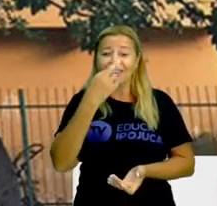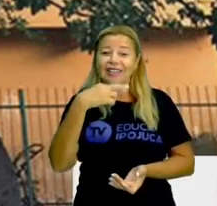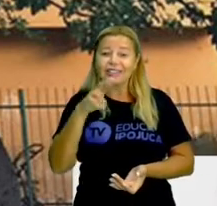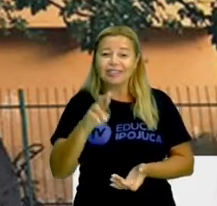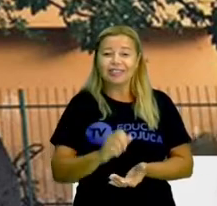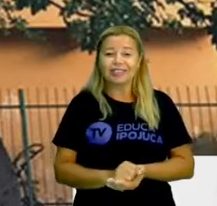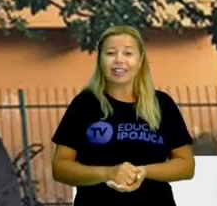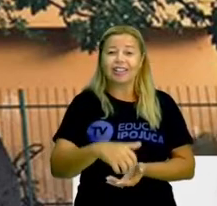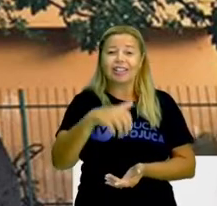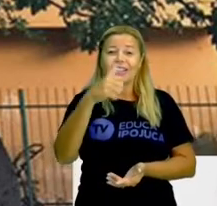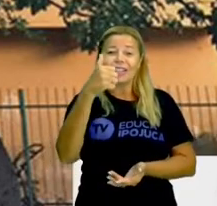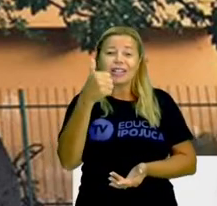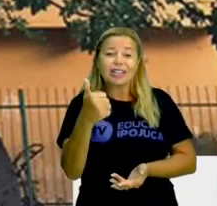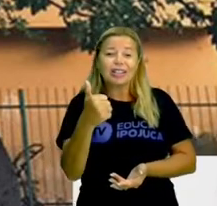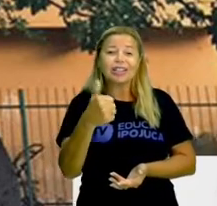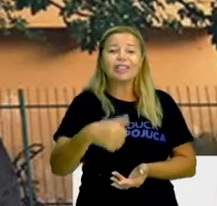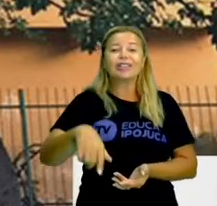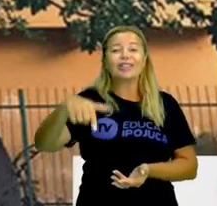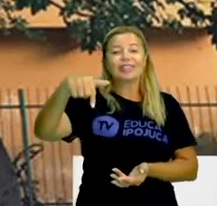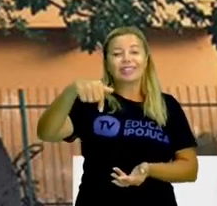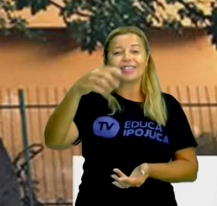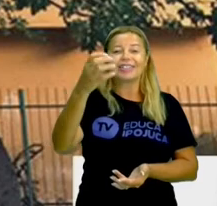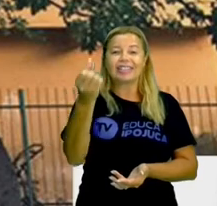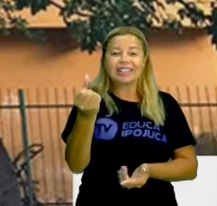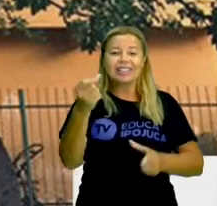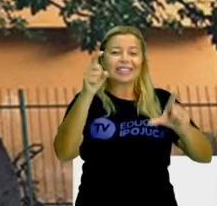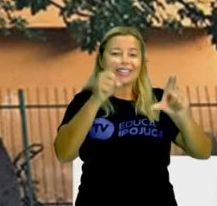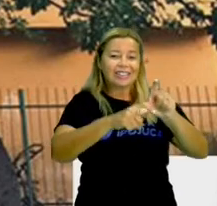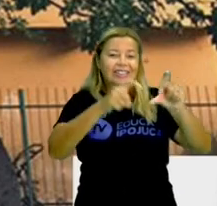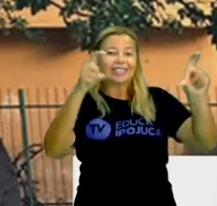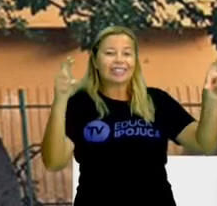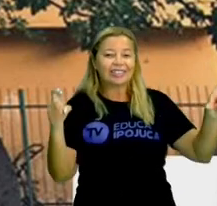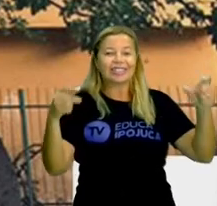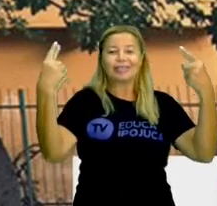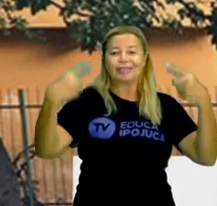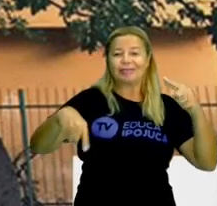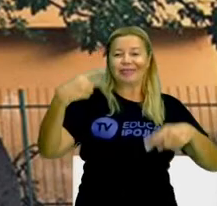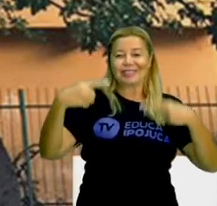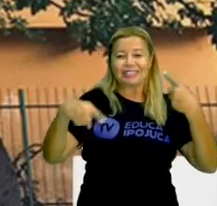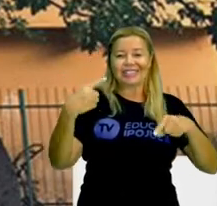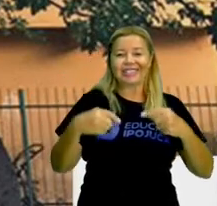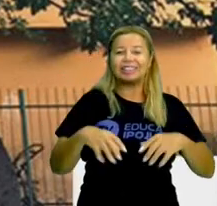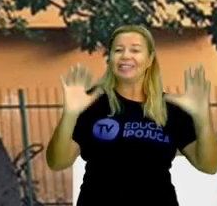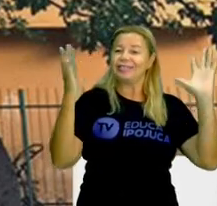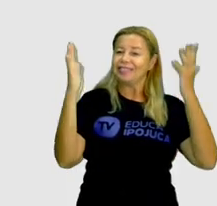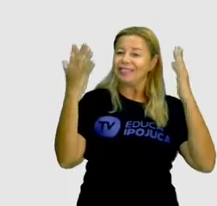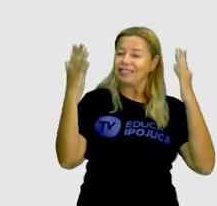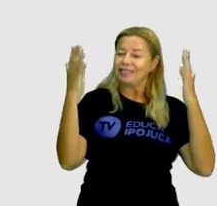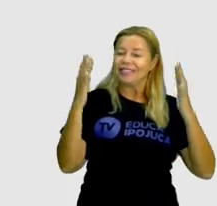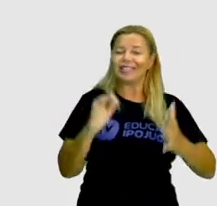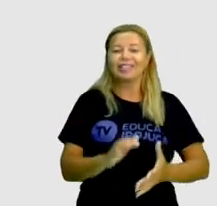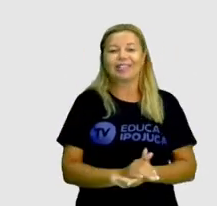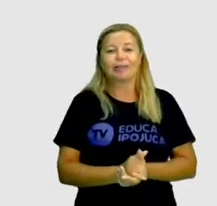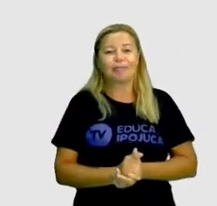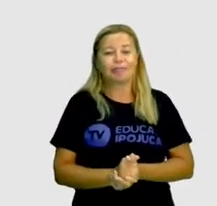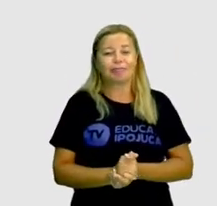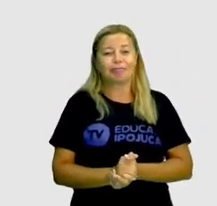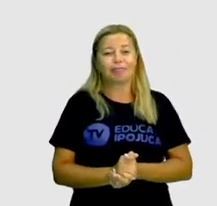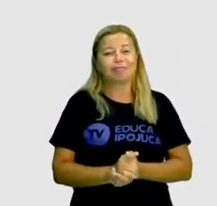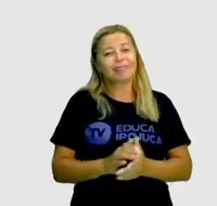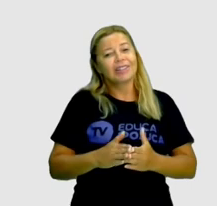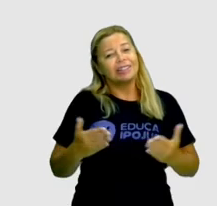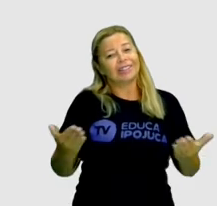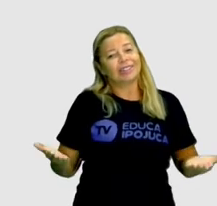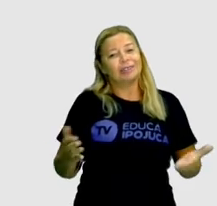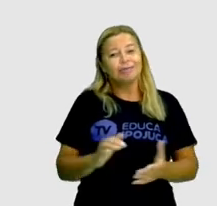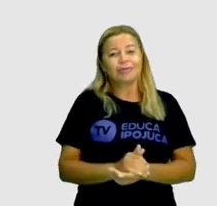era 176 anos de emancipação. Parabéns se você acertou, viu? Pois é.